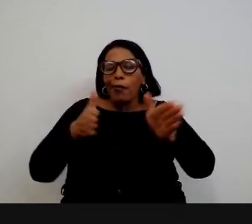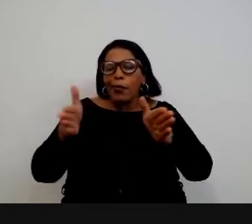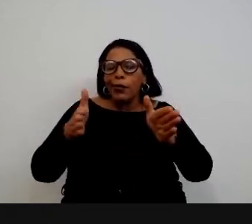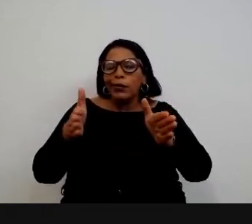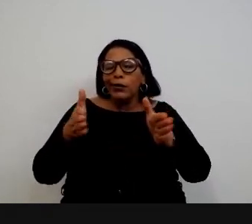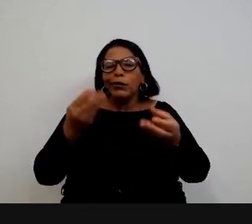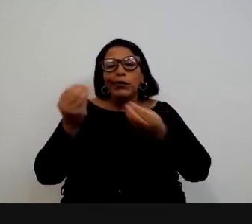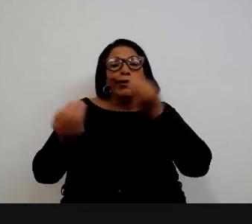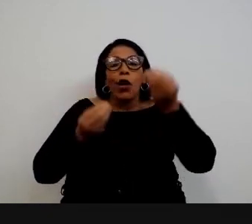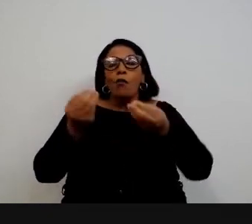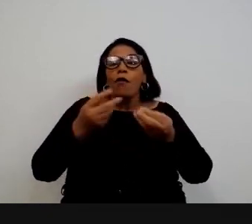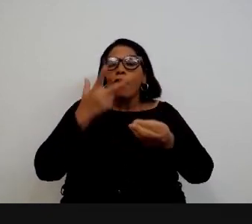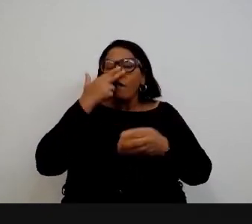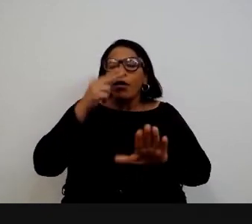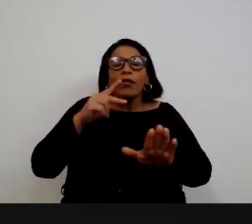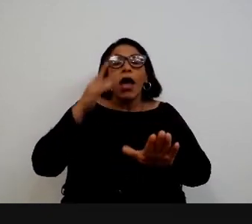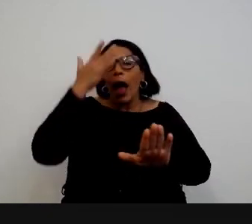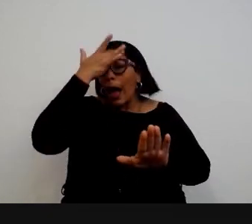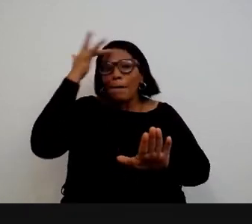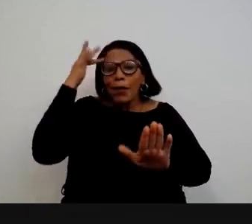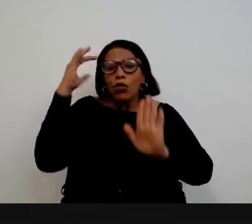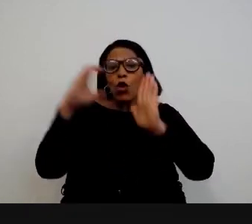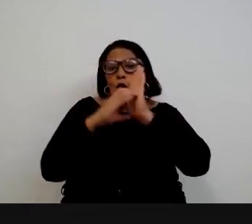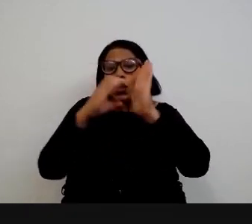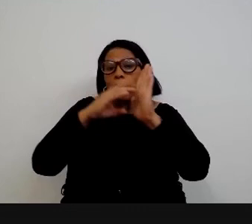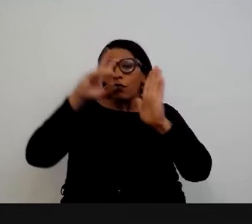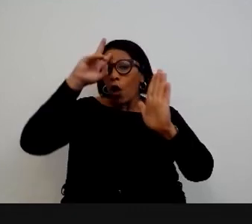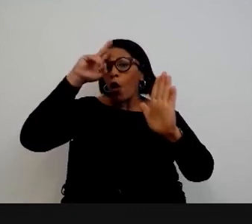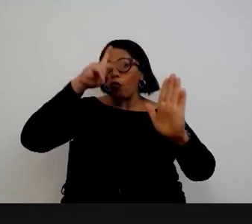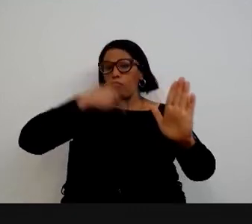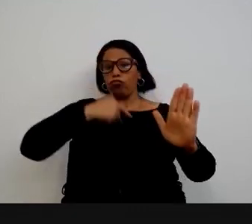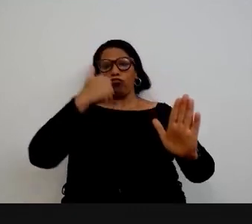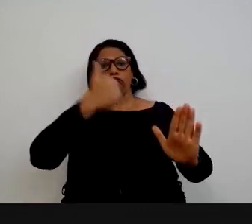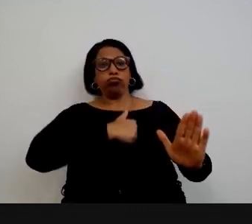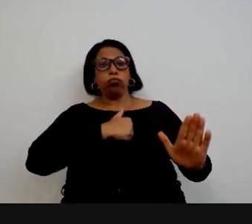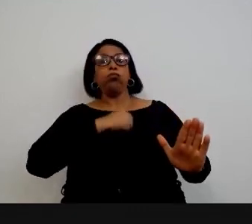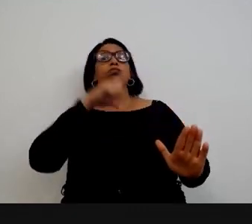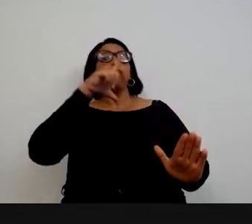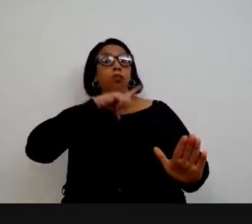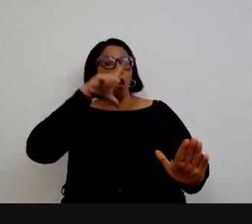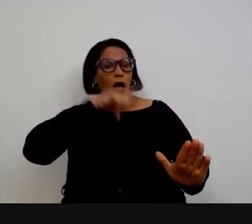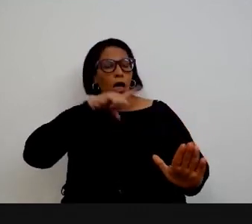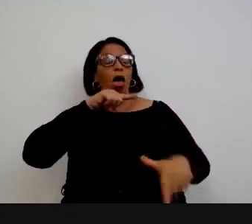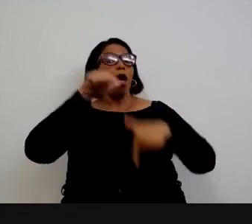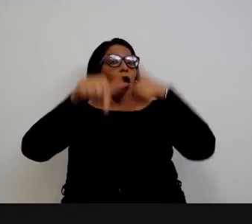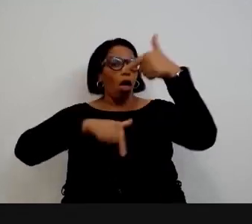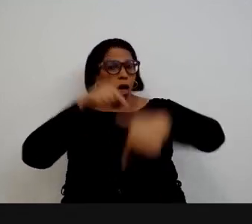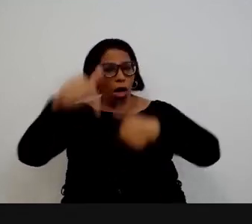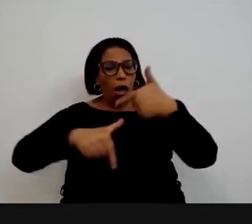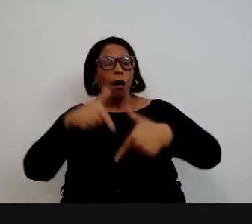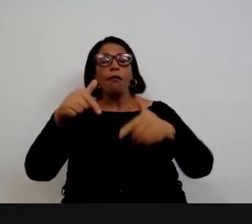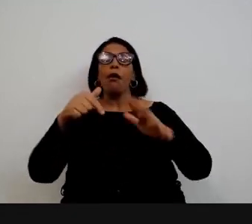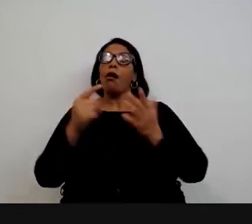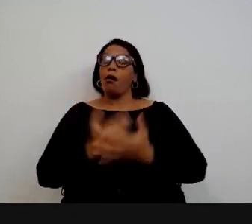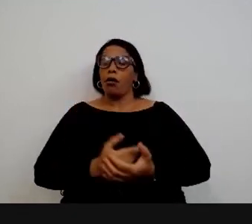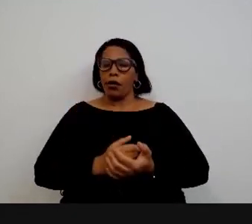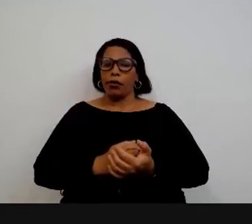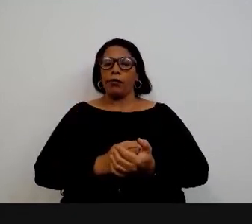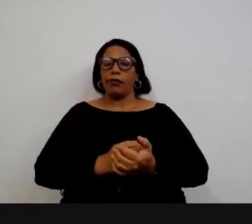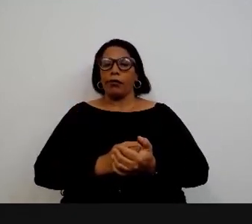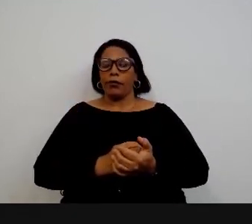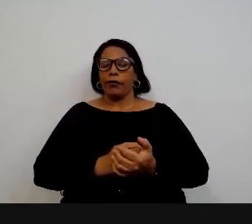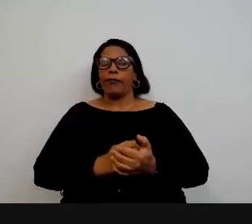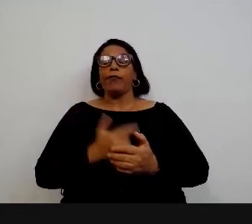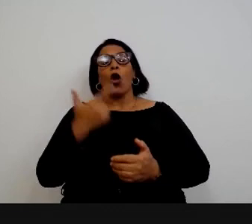colocando essa autonomia essa liderança no próprio serviço público perfeito obrigado Diogo aqui mais